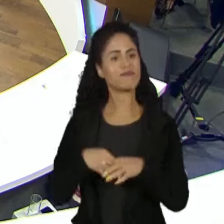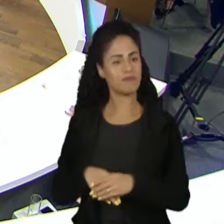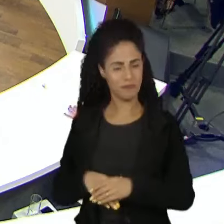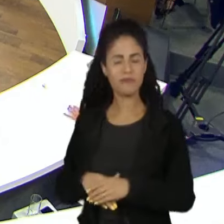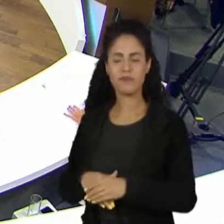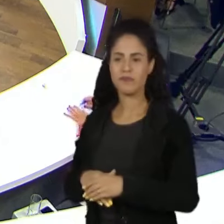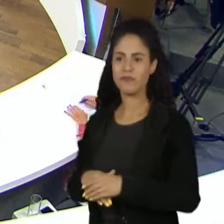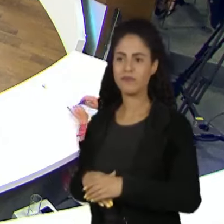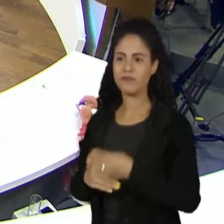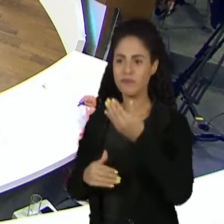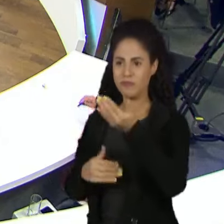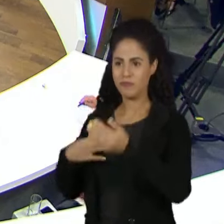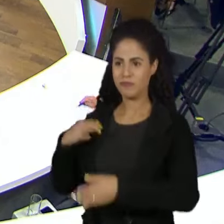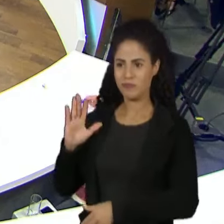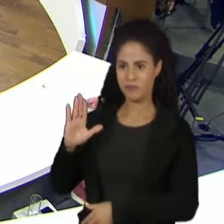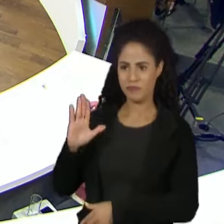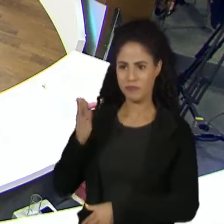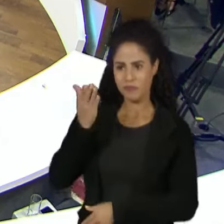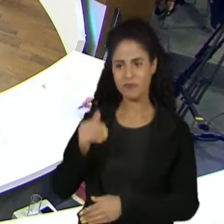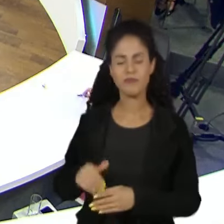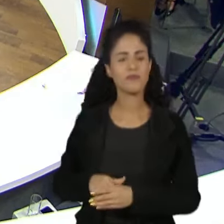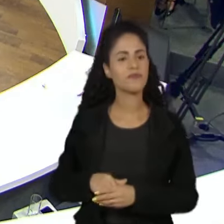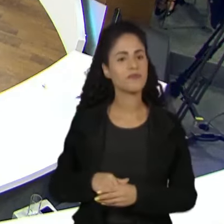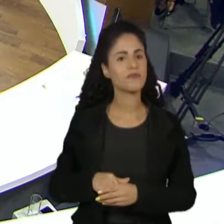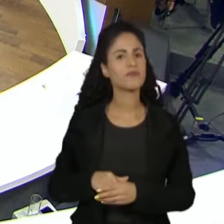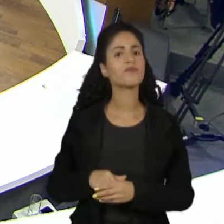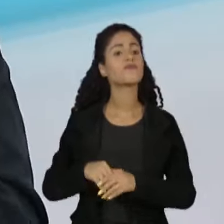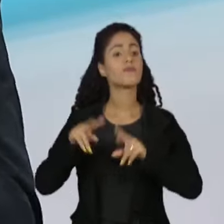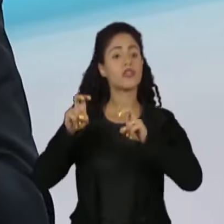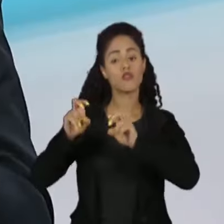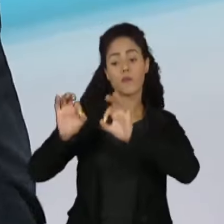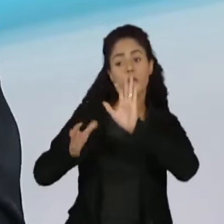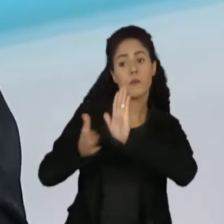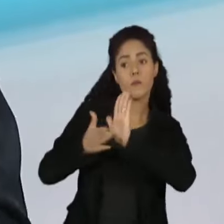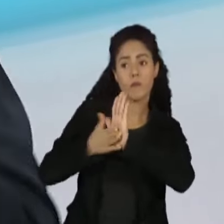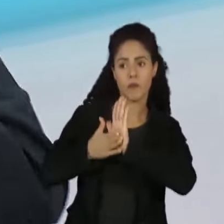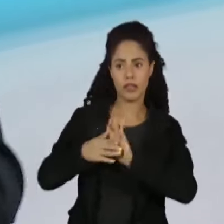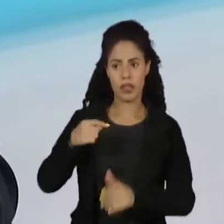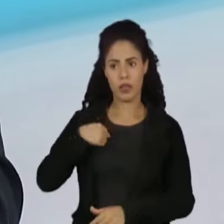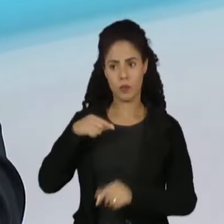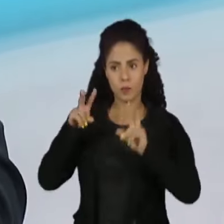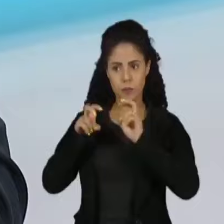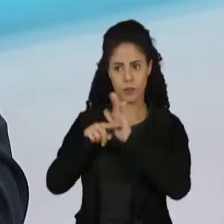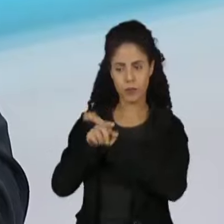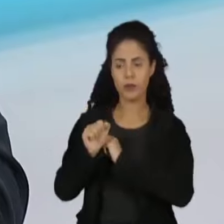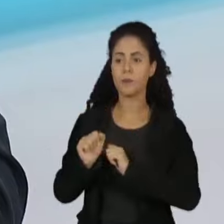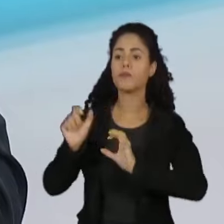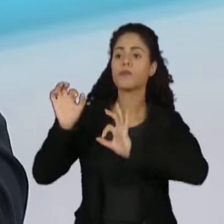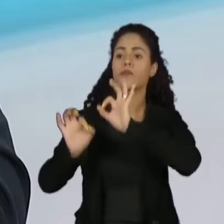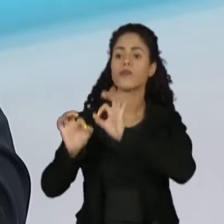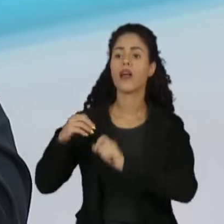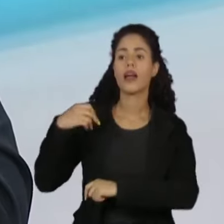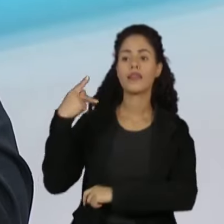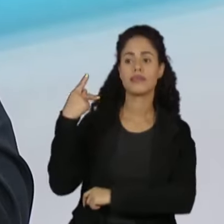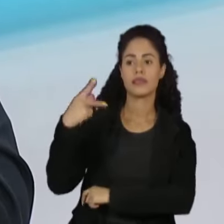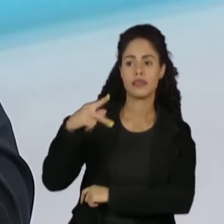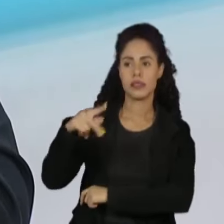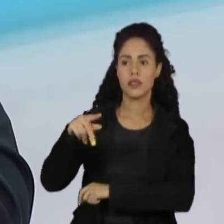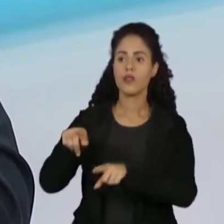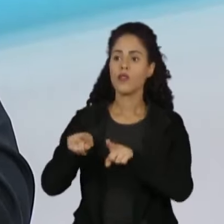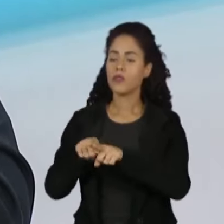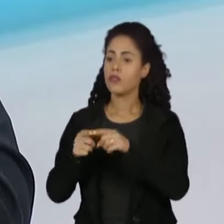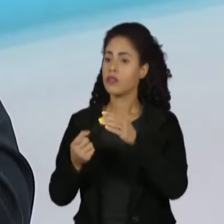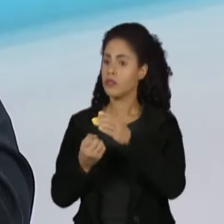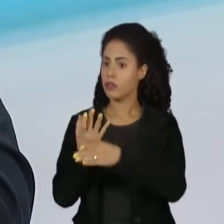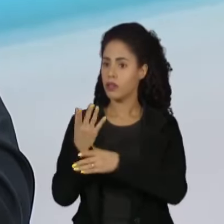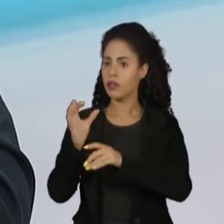Candidata, deputada, agora sim falar um pouco de proposta, pelo menos de minha parte, né? No seu plano de governo, a senhora cria o passaporte da